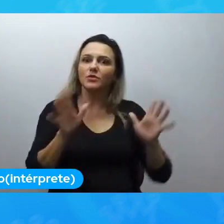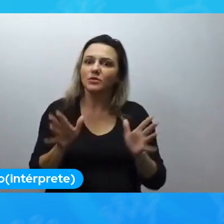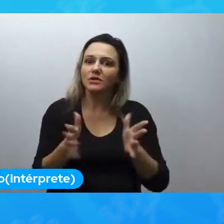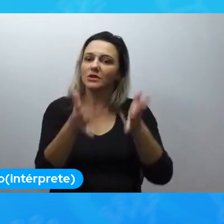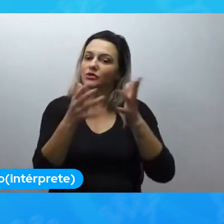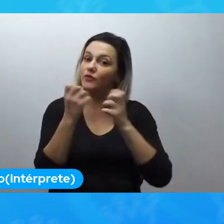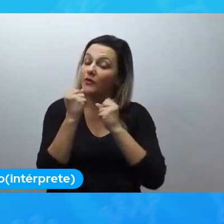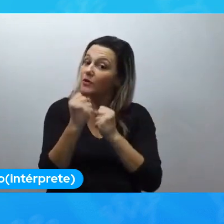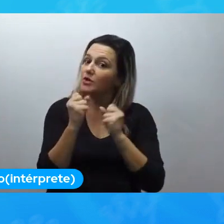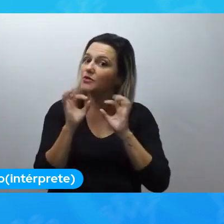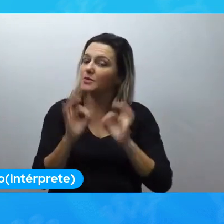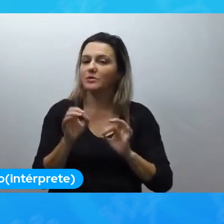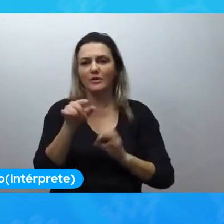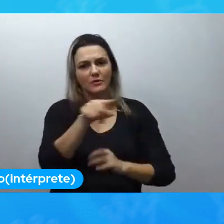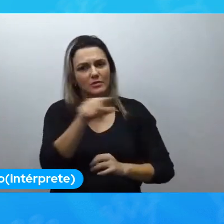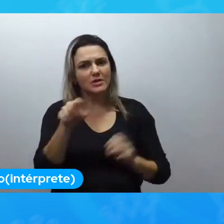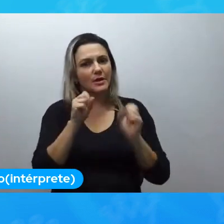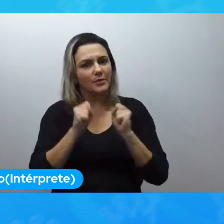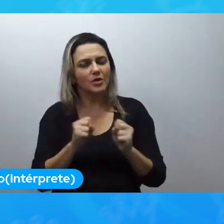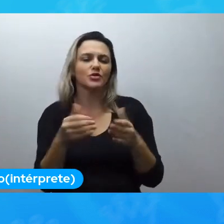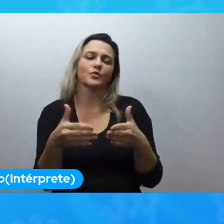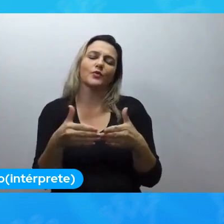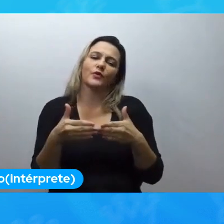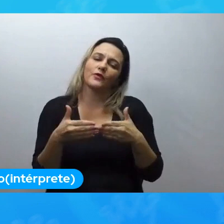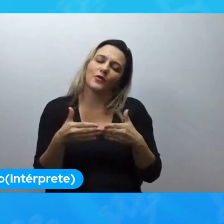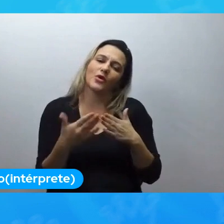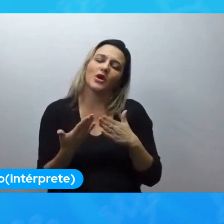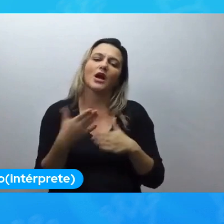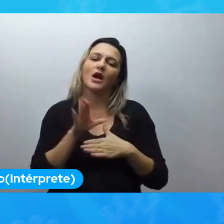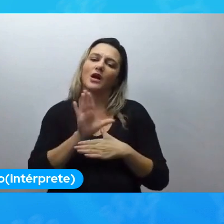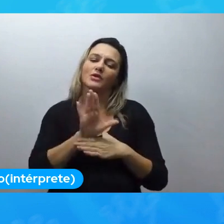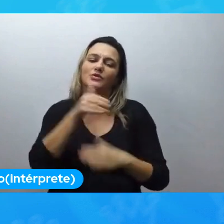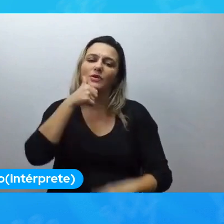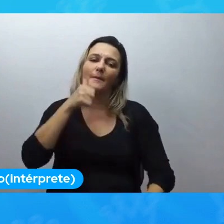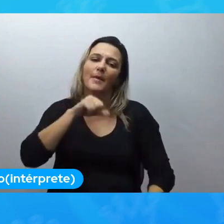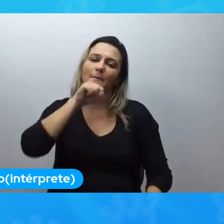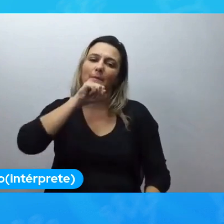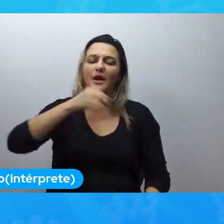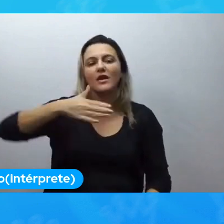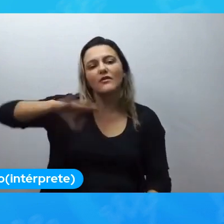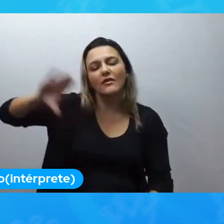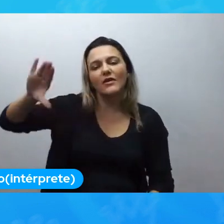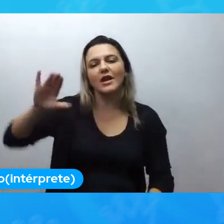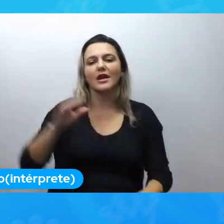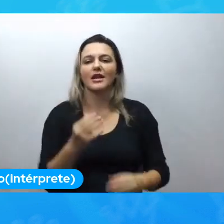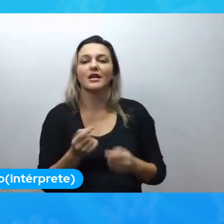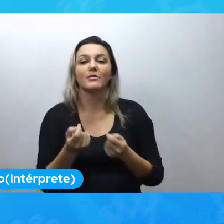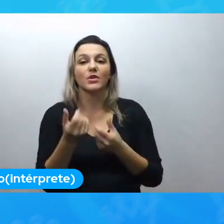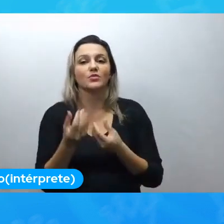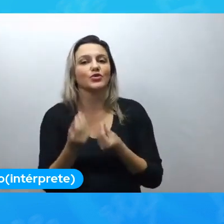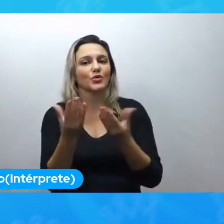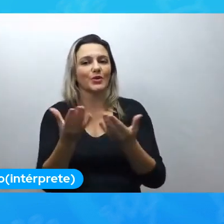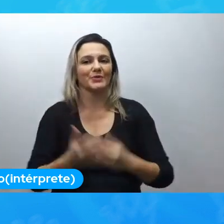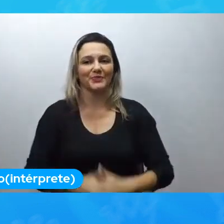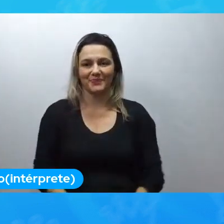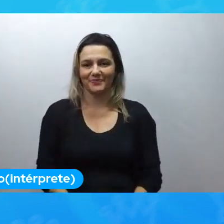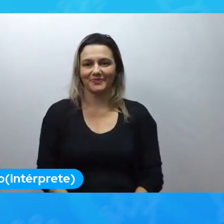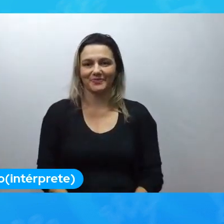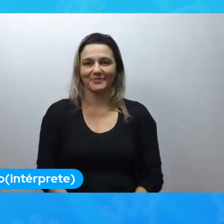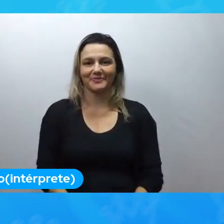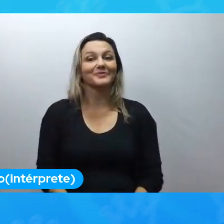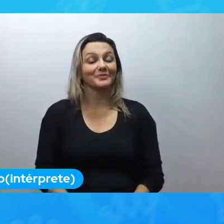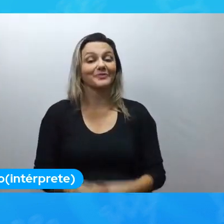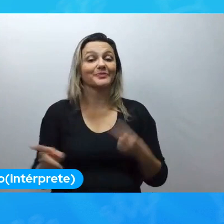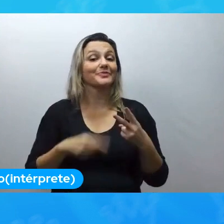possa, por favor, ajude o Mães da Favela e faça a sua doação. Também gostaria de avisar para